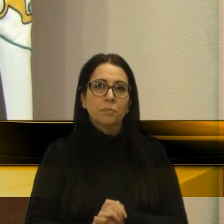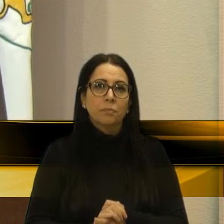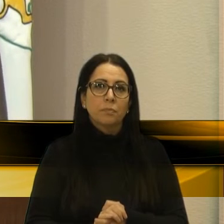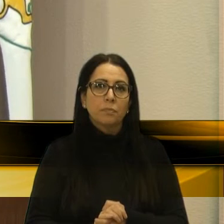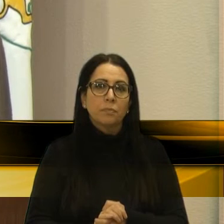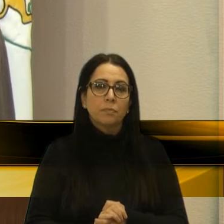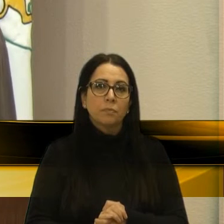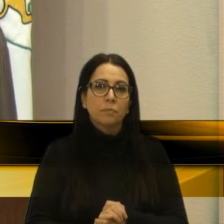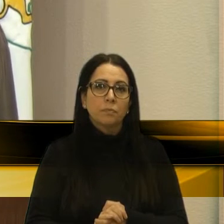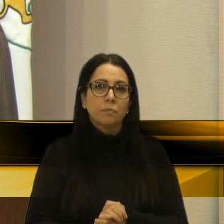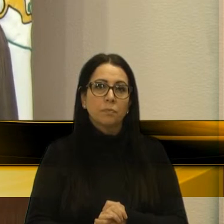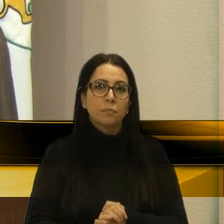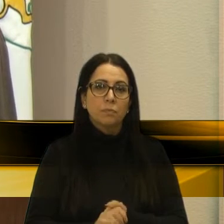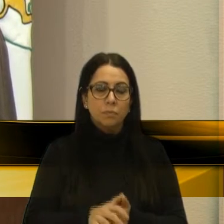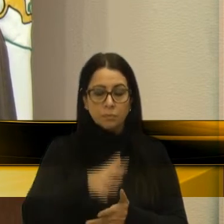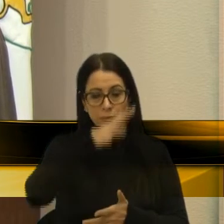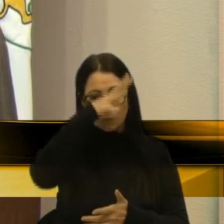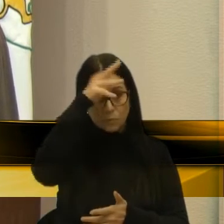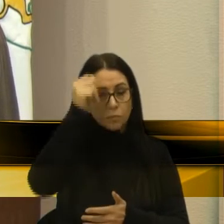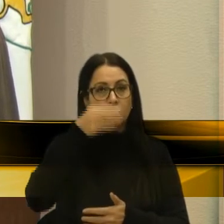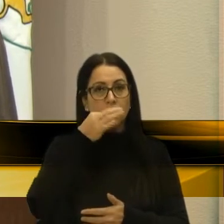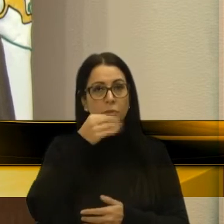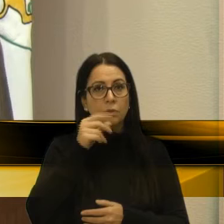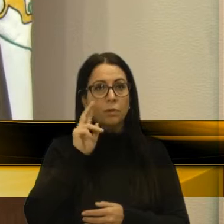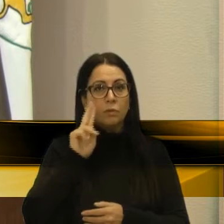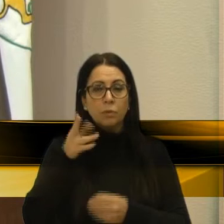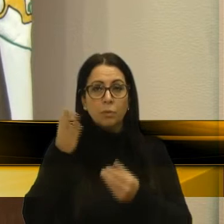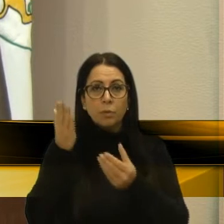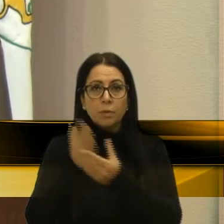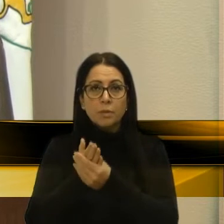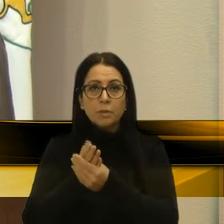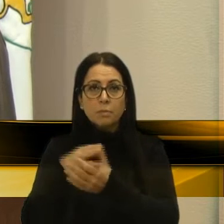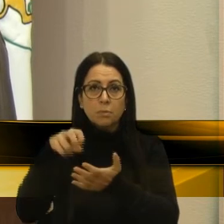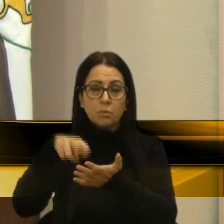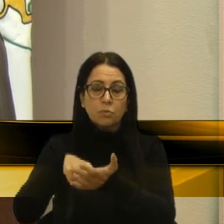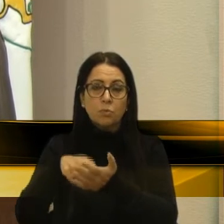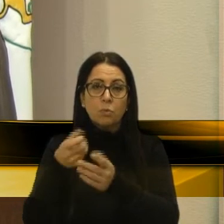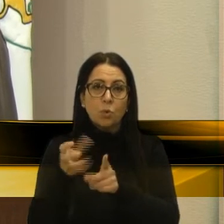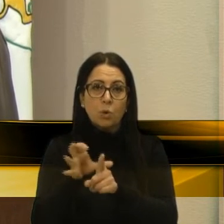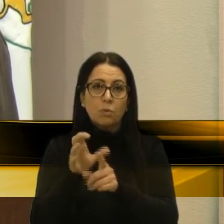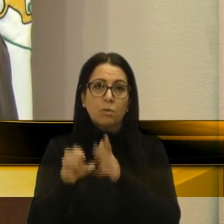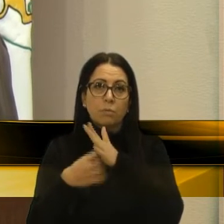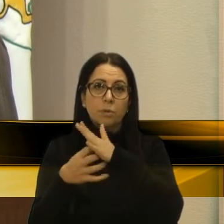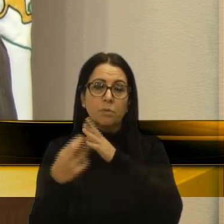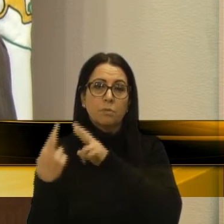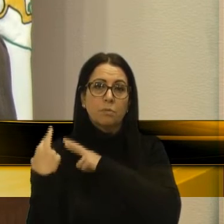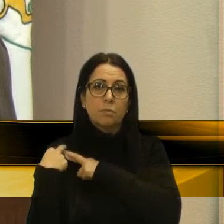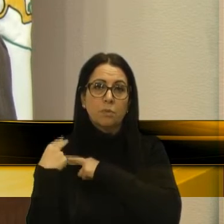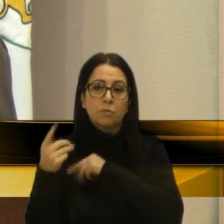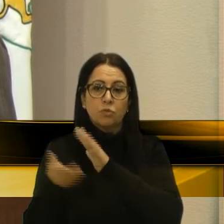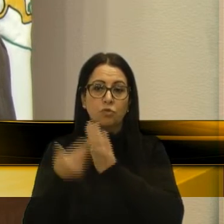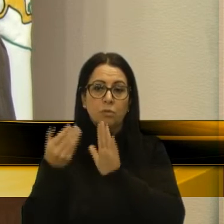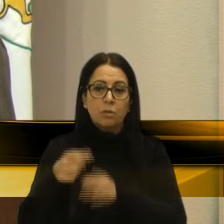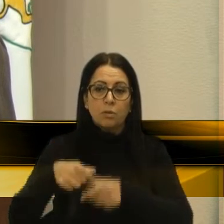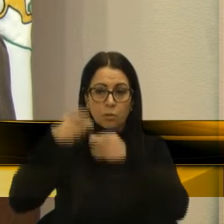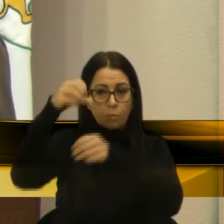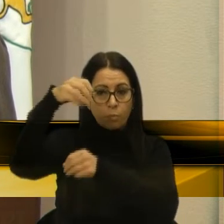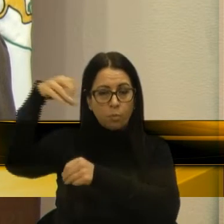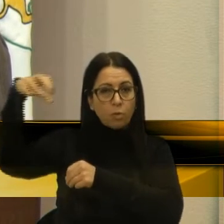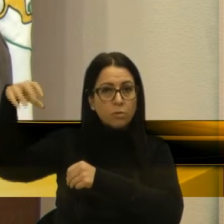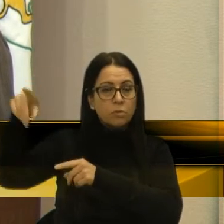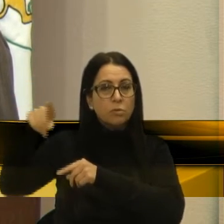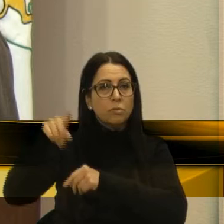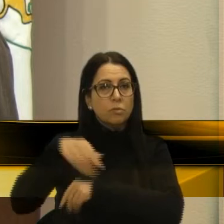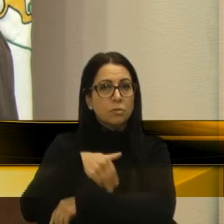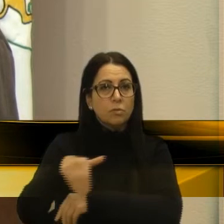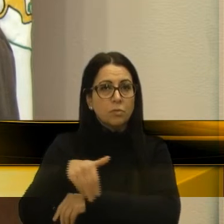Então, aqui está dizendo, que a Prefeitura de Caxiçú, abriu um processo de penalização, contra a empresa, responsável pela retirada de postes, de